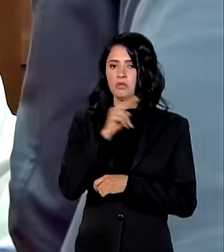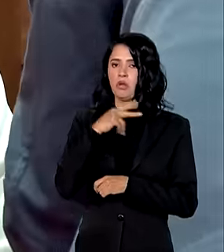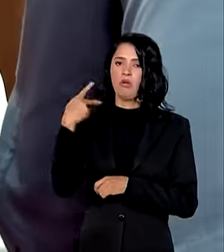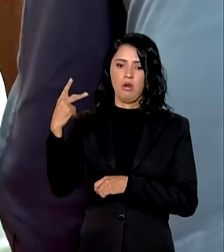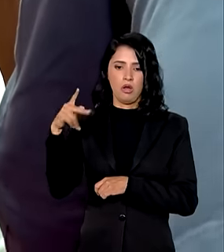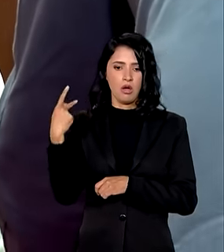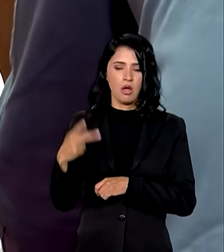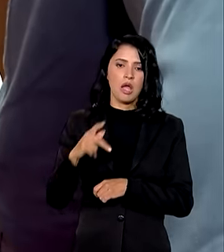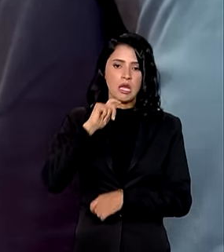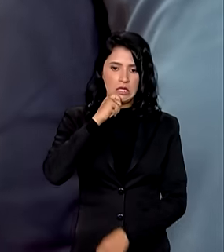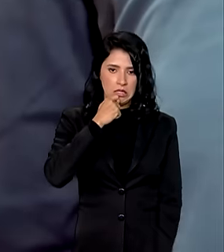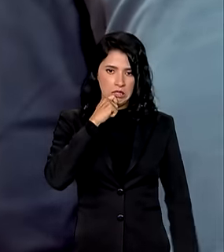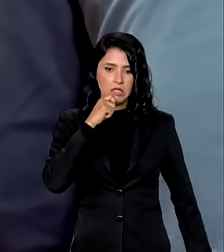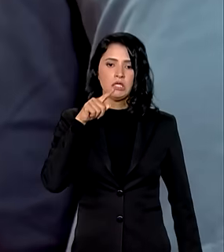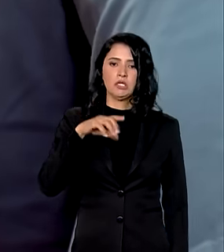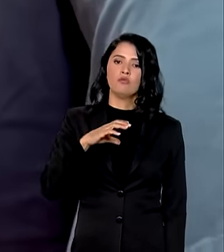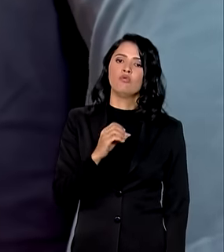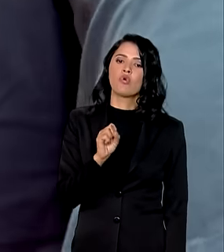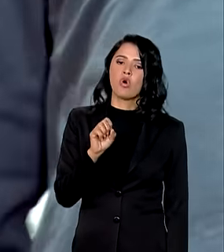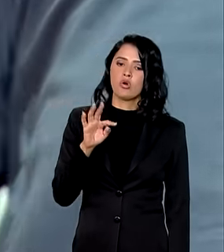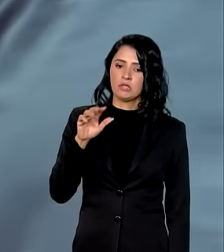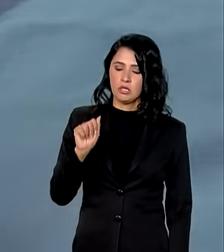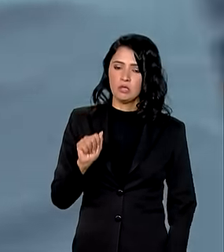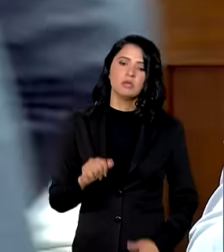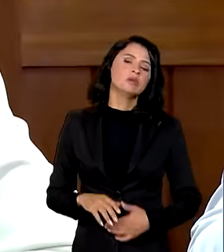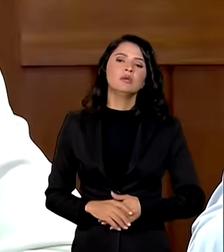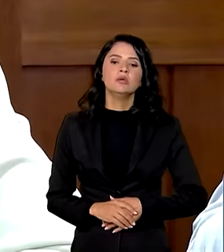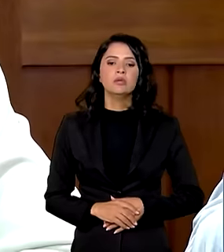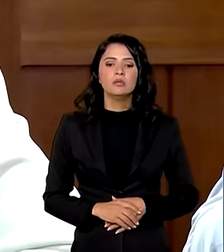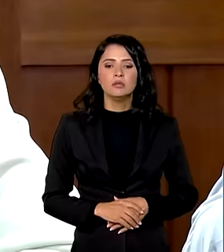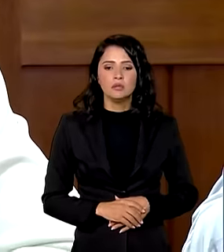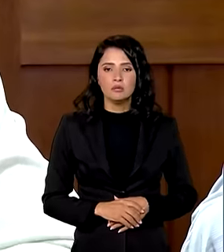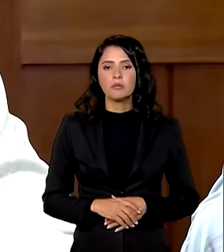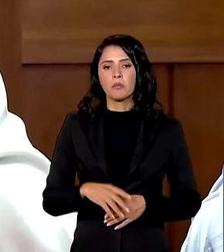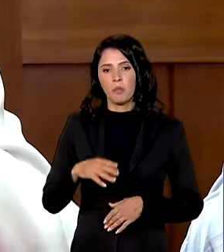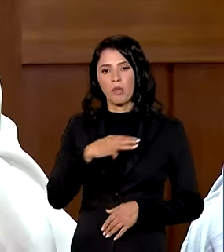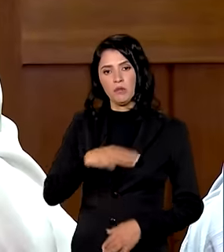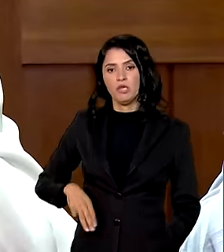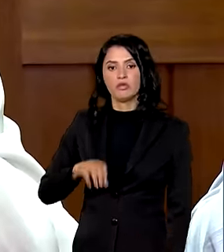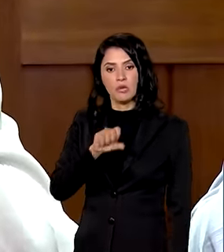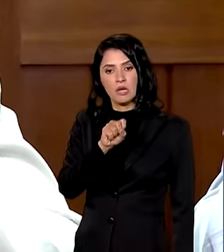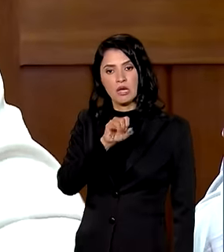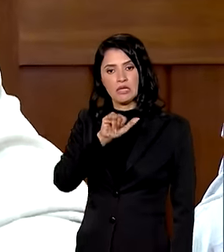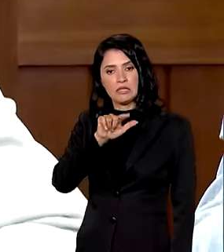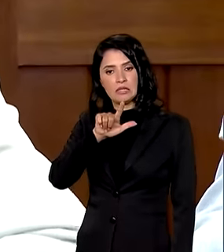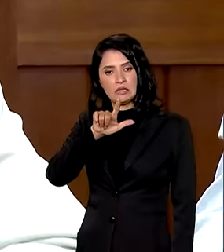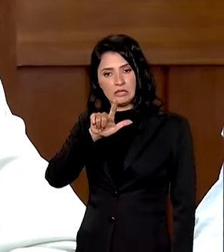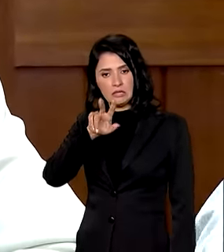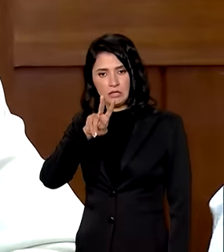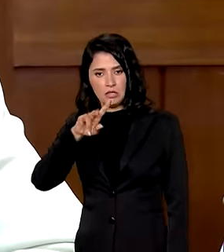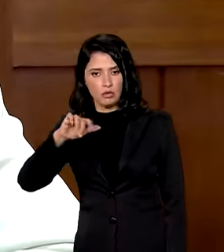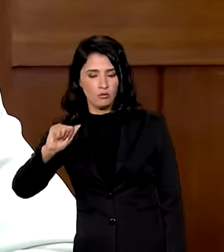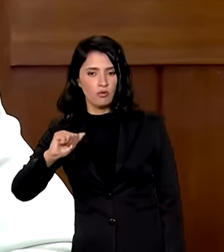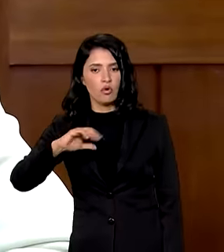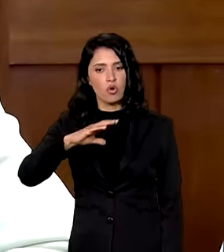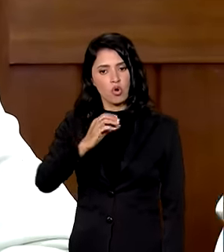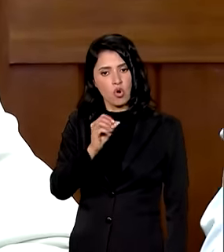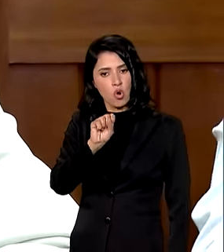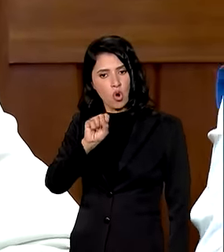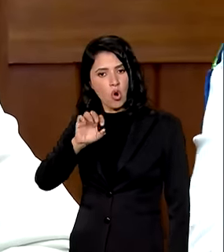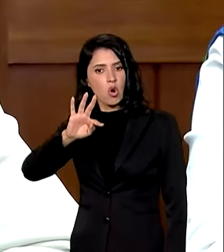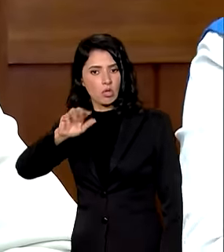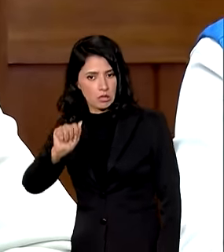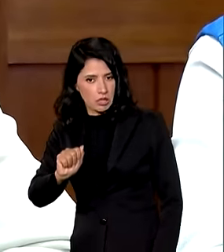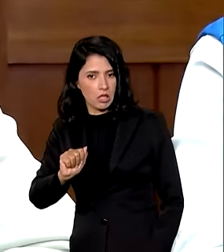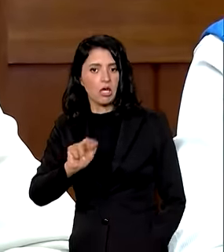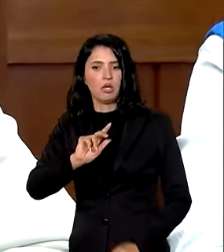ministro Silvio Costa anunciou agora há pouco o restabelecimento da